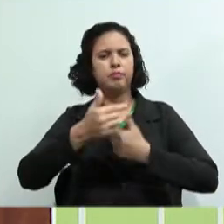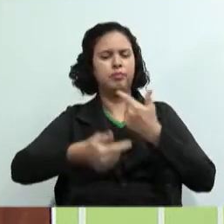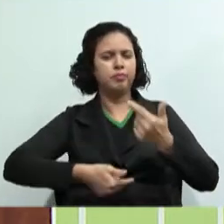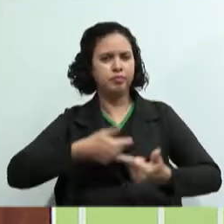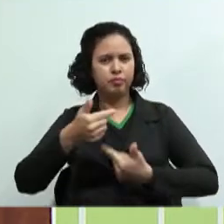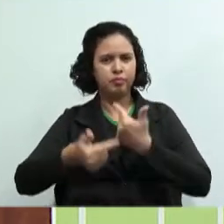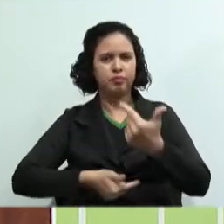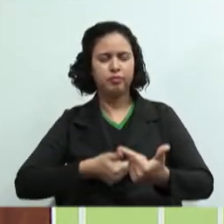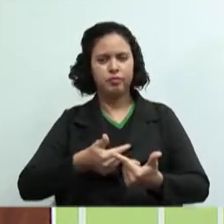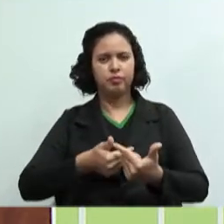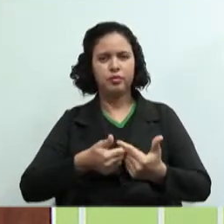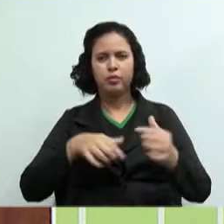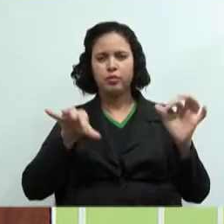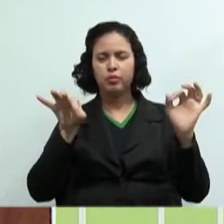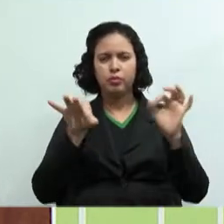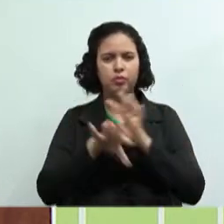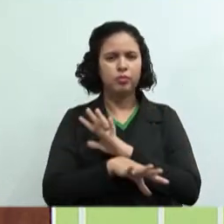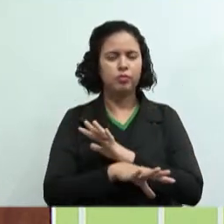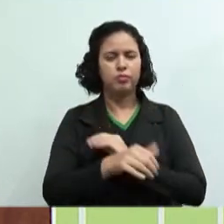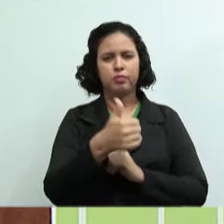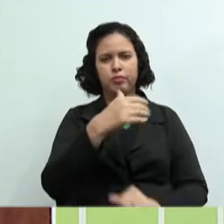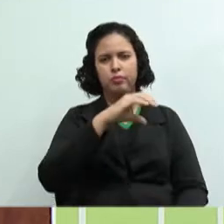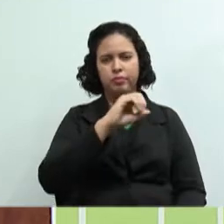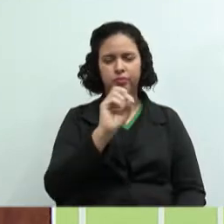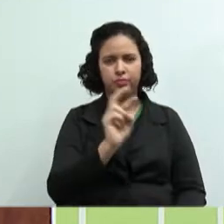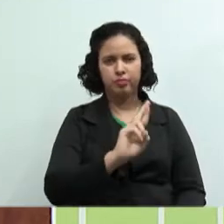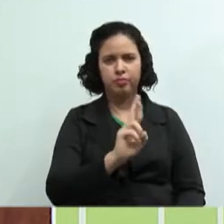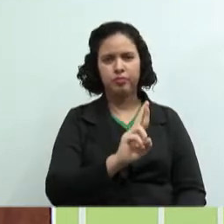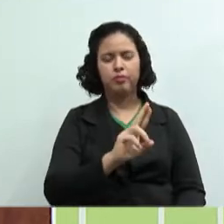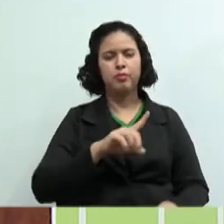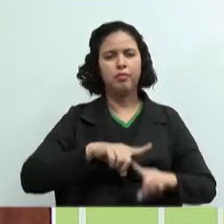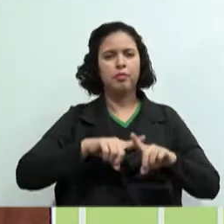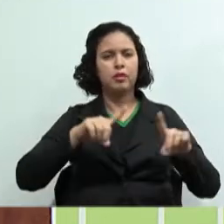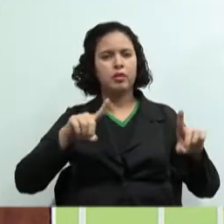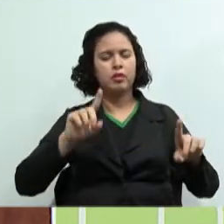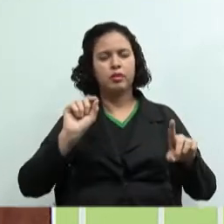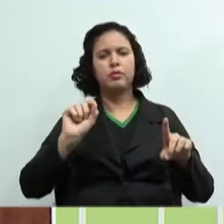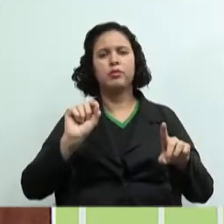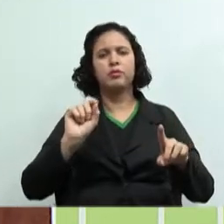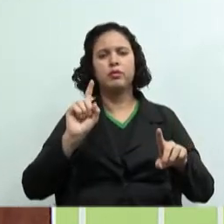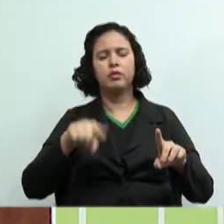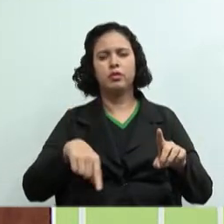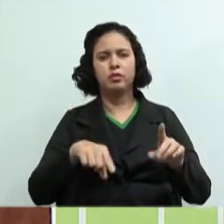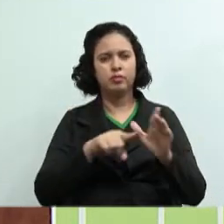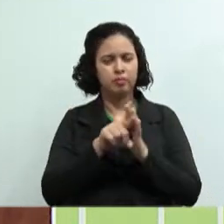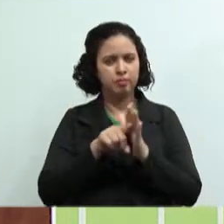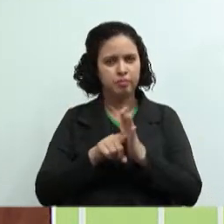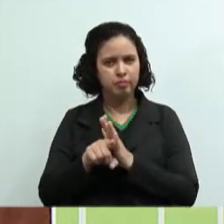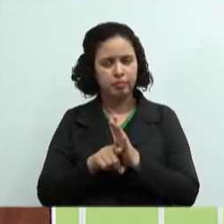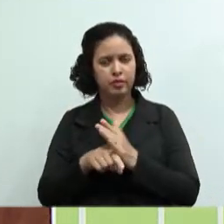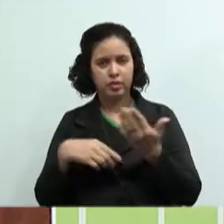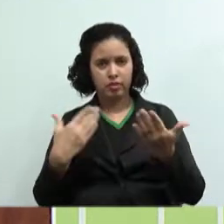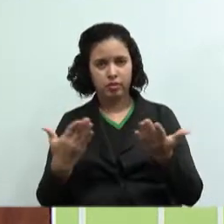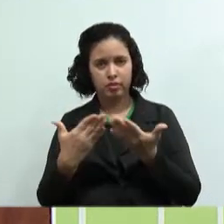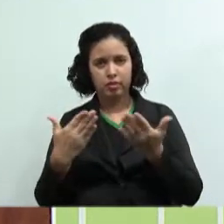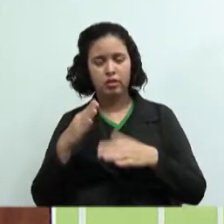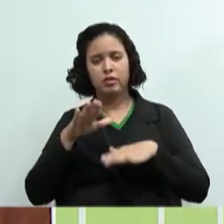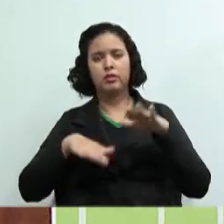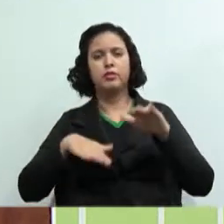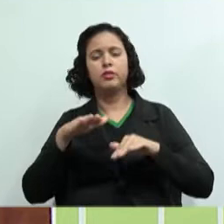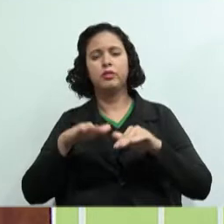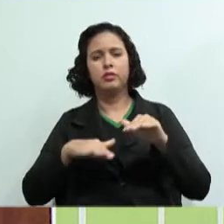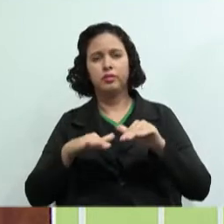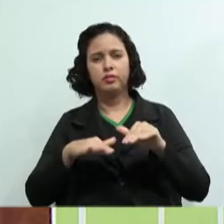R$10. Bom, só que isso foi um levantamento, um orçamento que eu fiz agora. Muitas vezes,